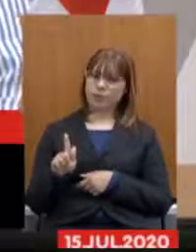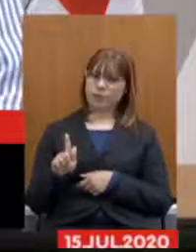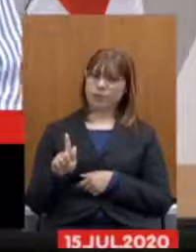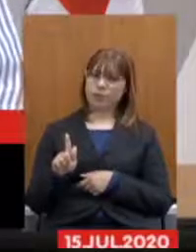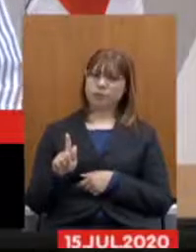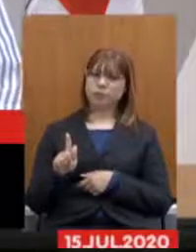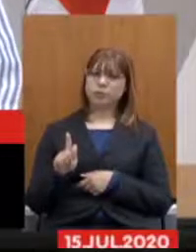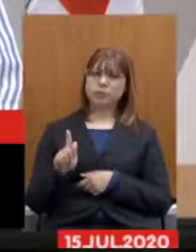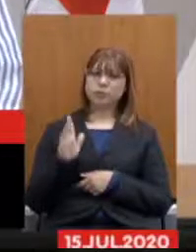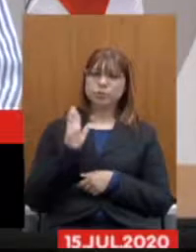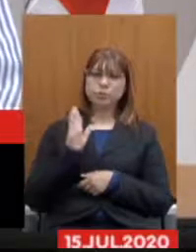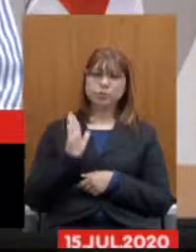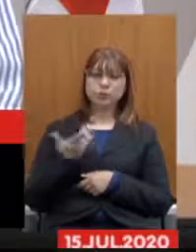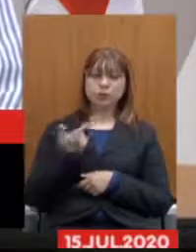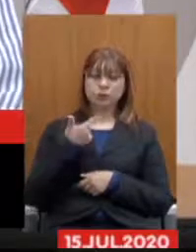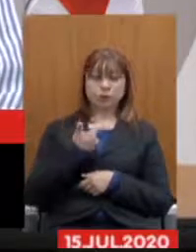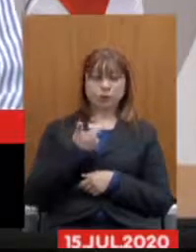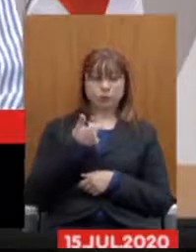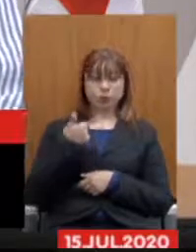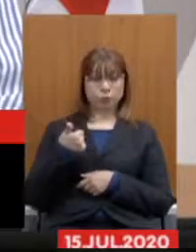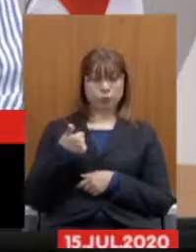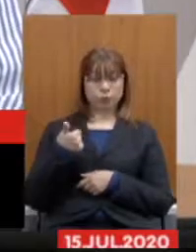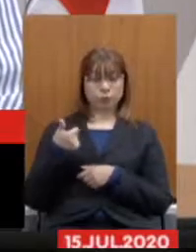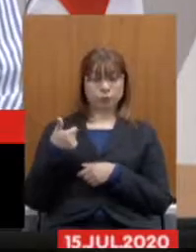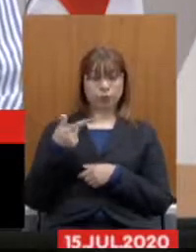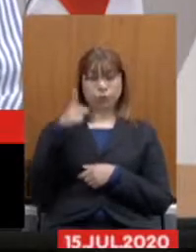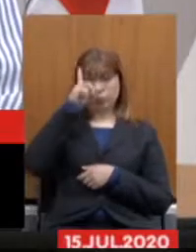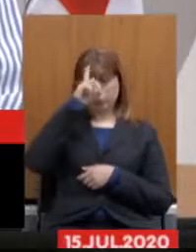tem 21 unidades hospitalares